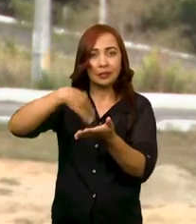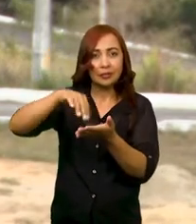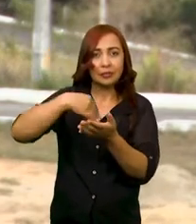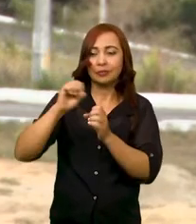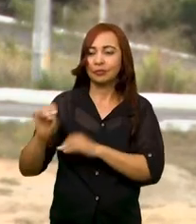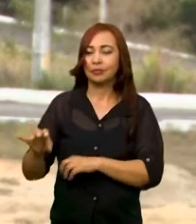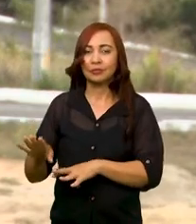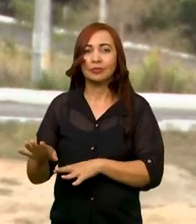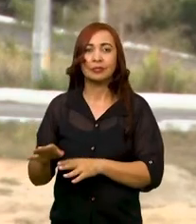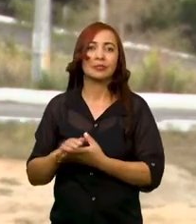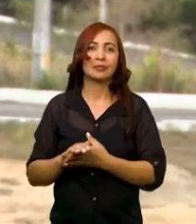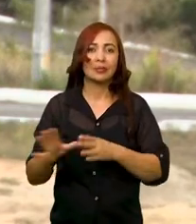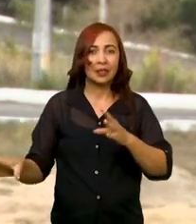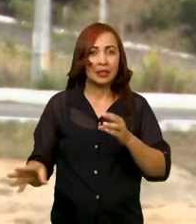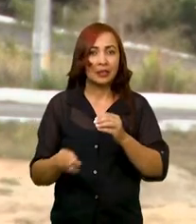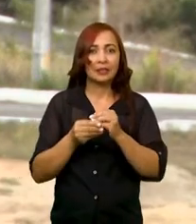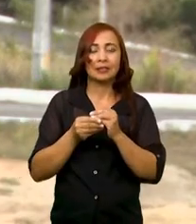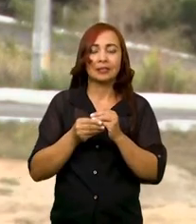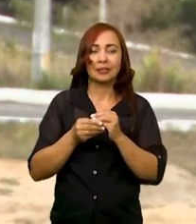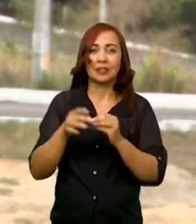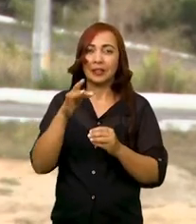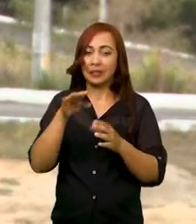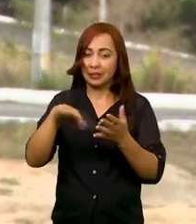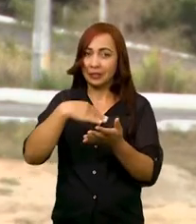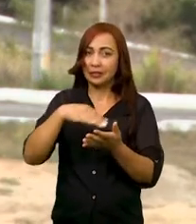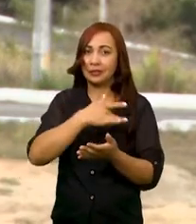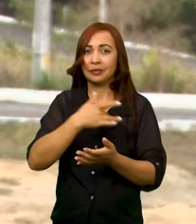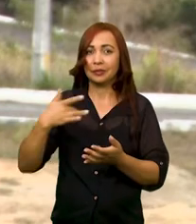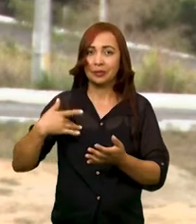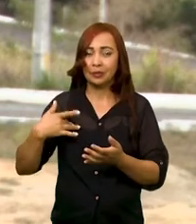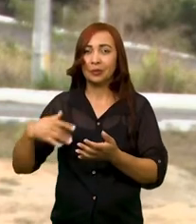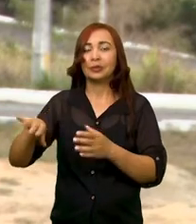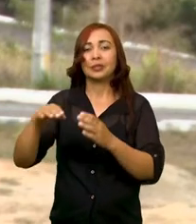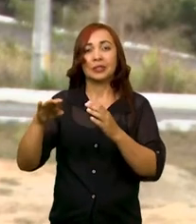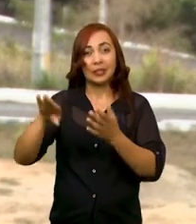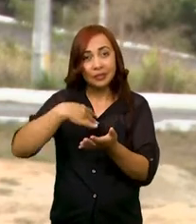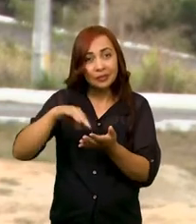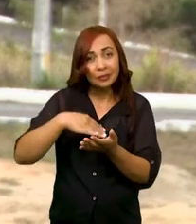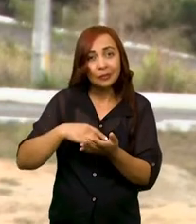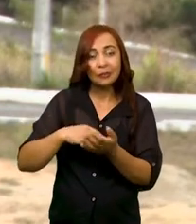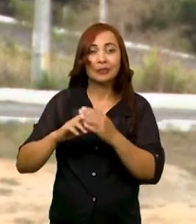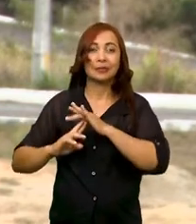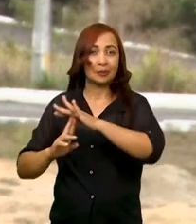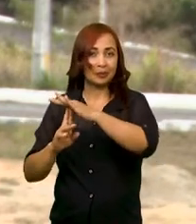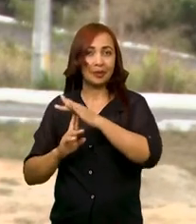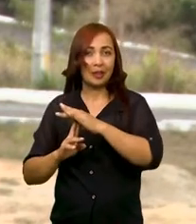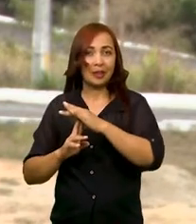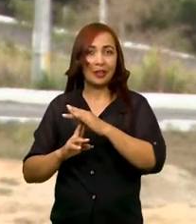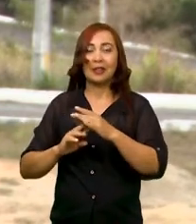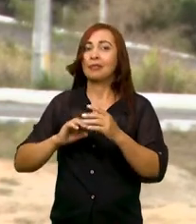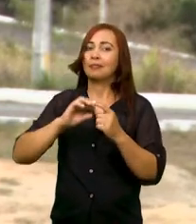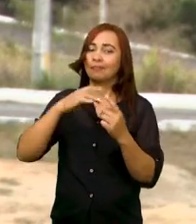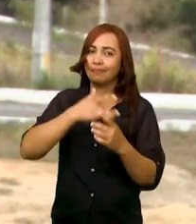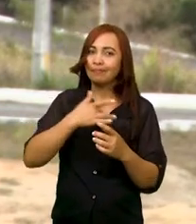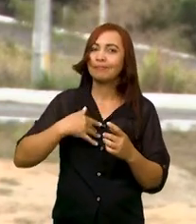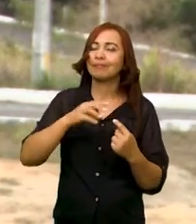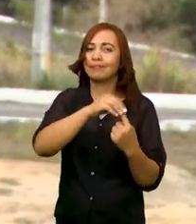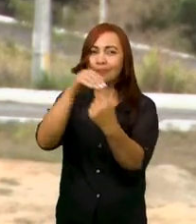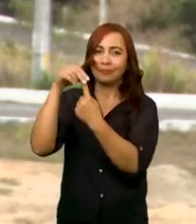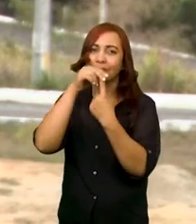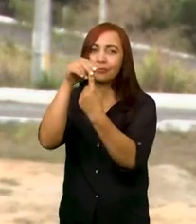e a Secretaria do Meio Ambiente, porque isso é uma questão de saúde única, é uma questão de meio ambiente, de saúde animal e de saúde humana. E com essa